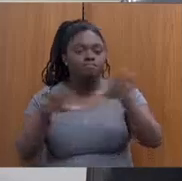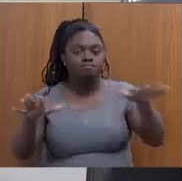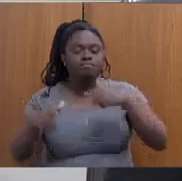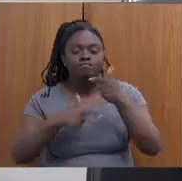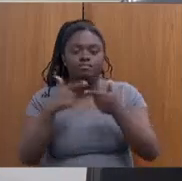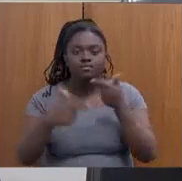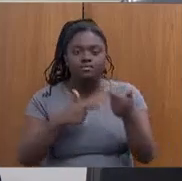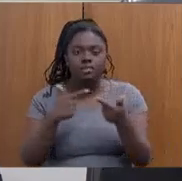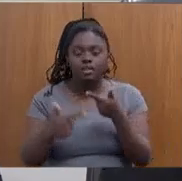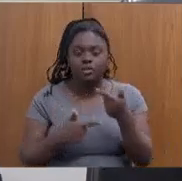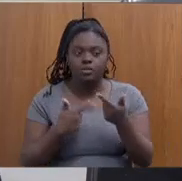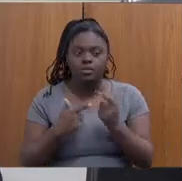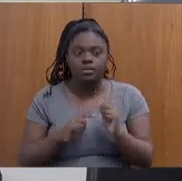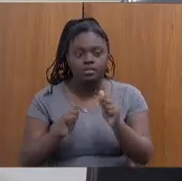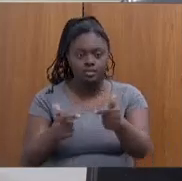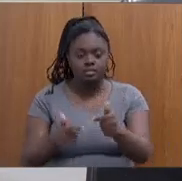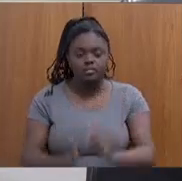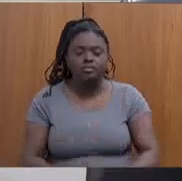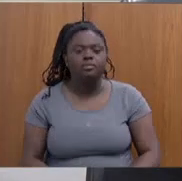prestados?